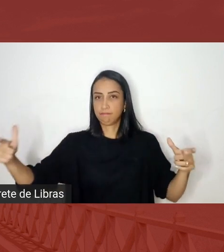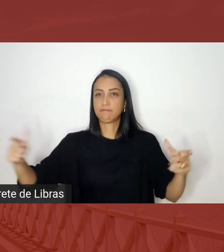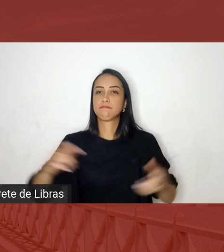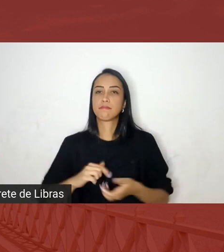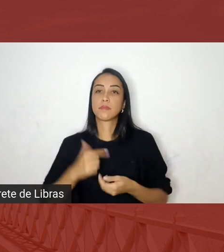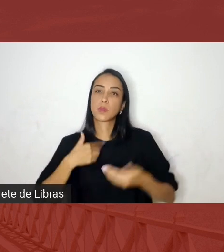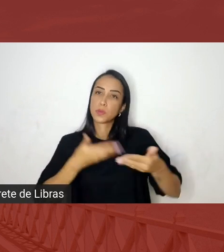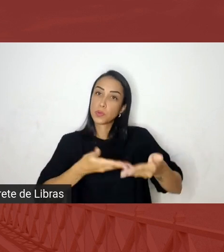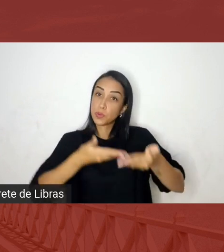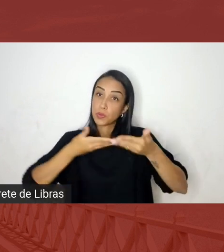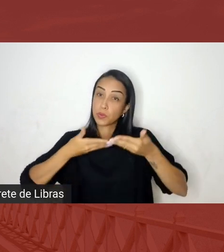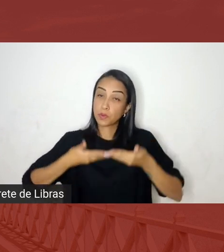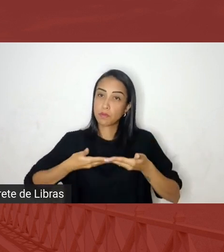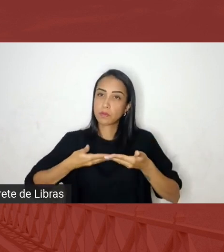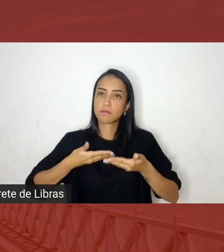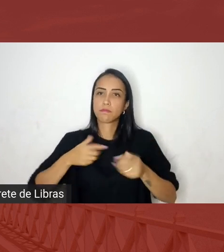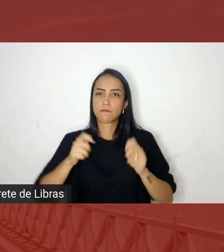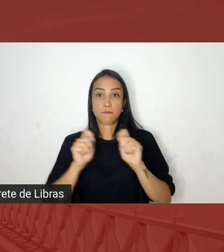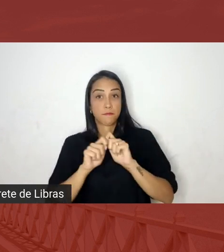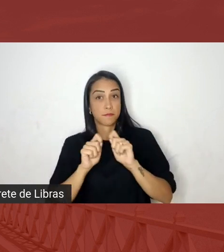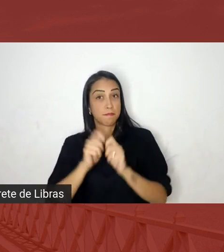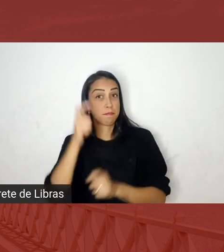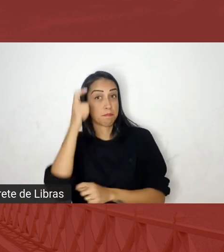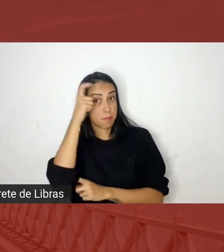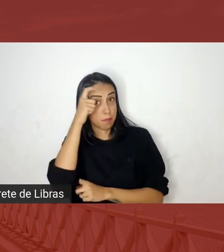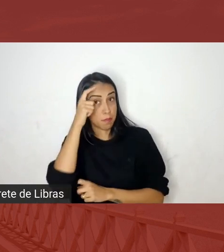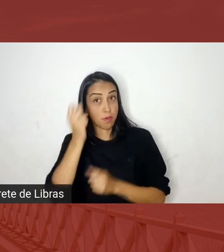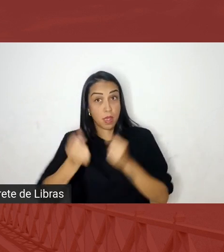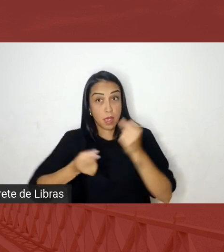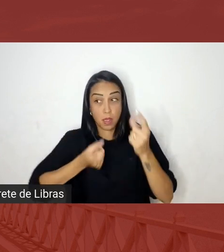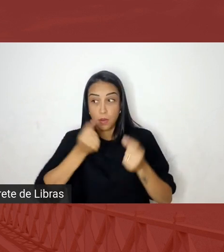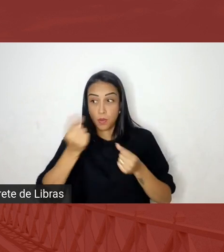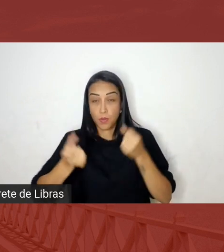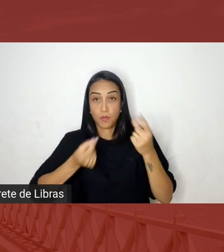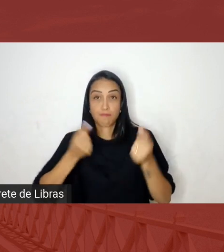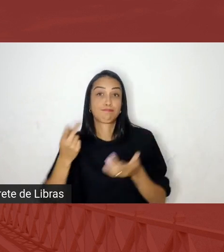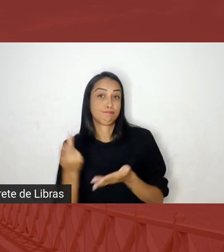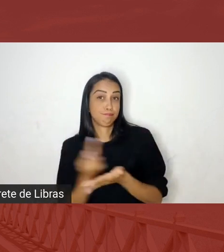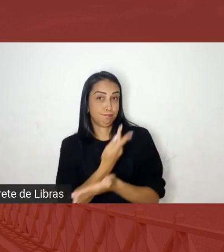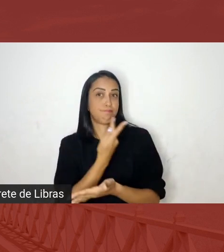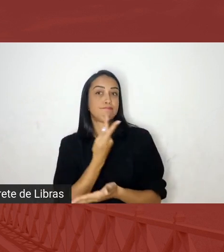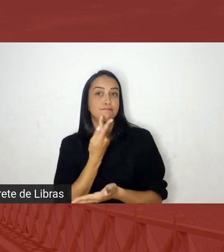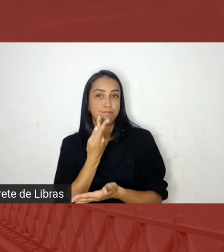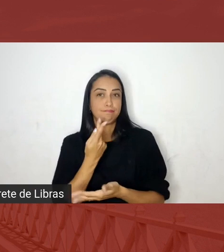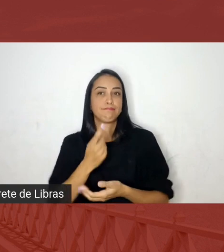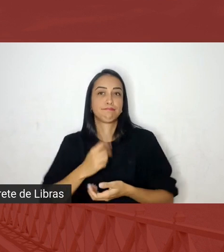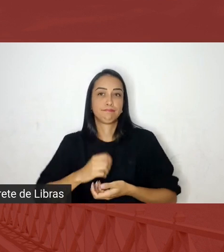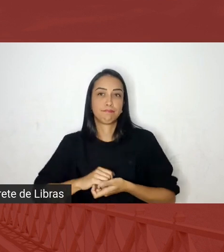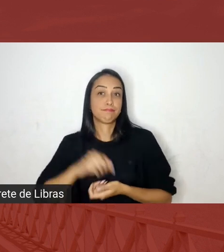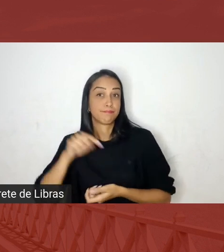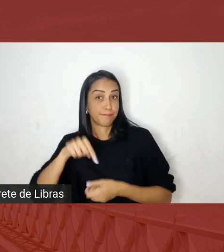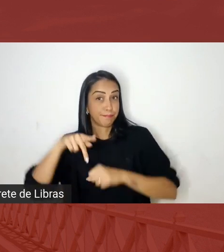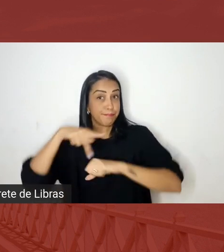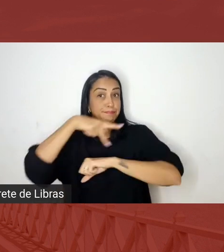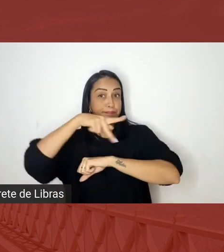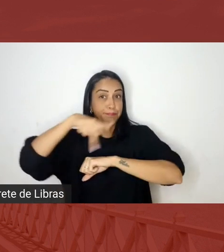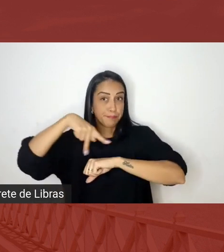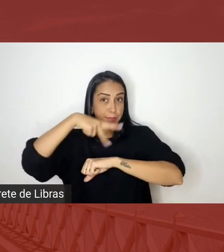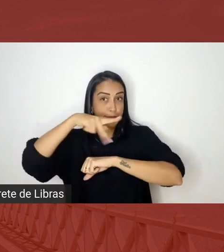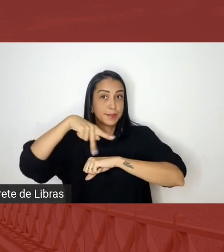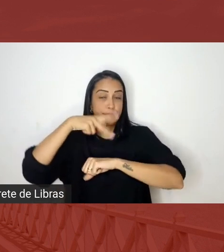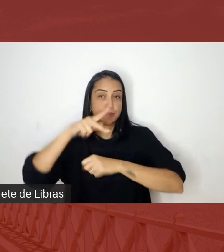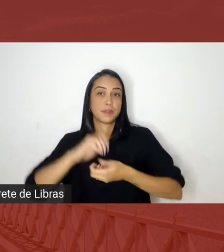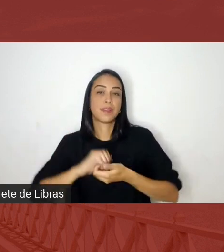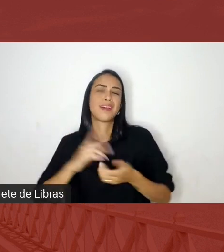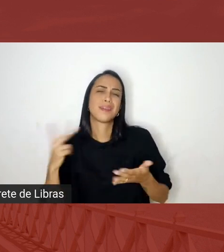fazer memória de alguns fenômenos que estão acontecendo no nosso país estão acontecendo